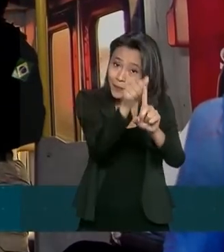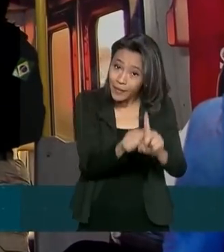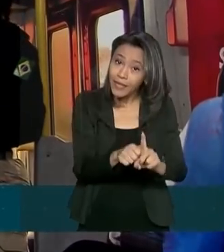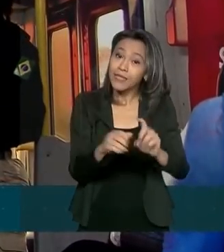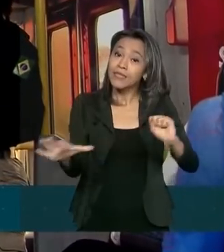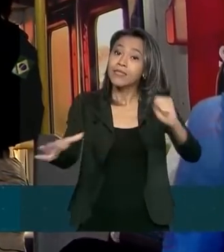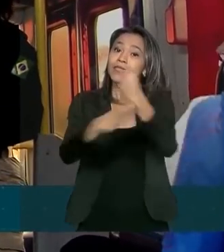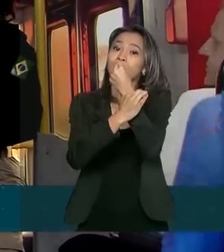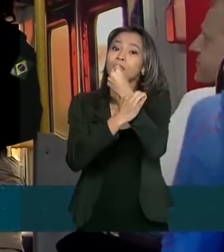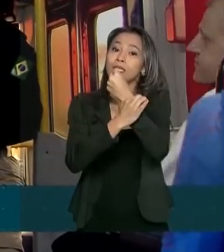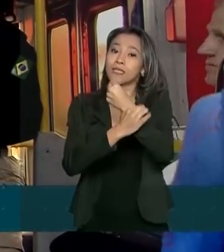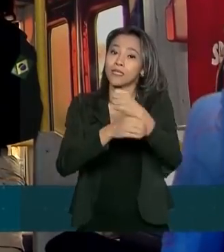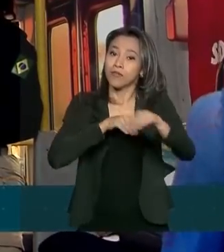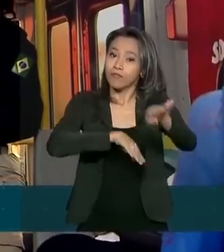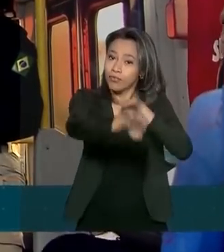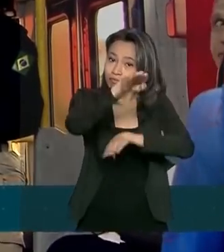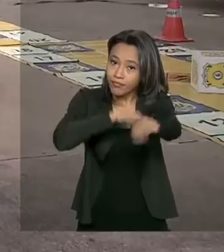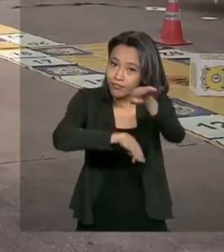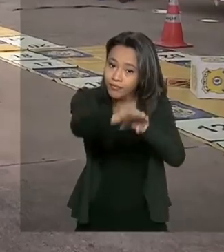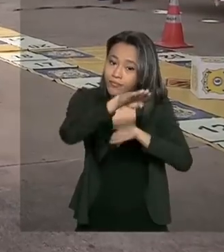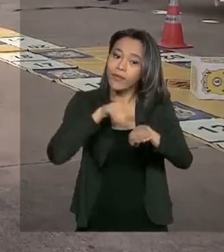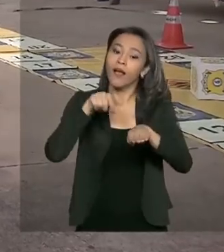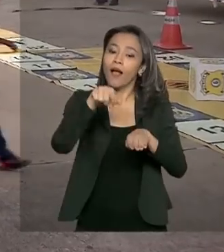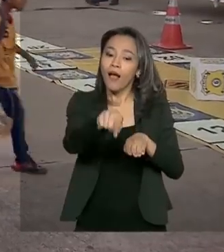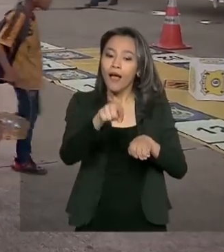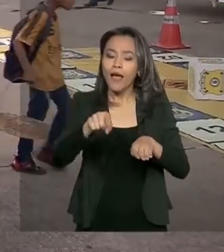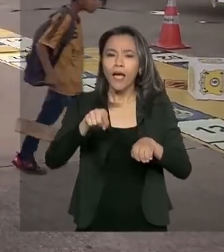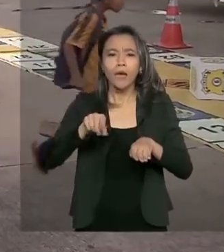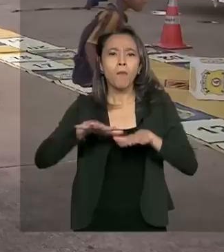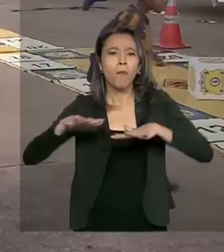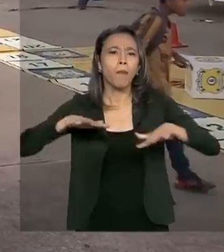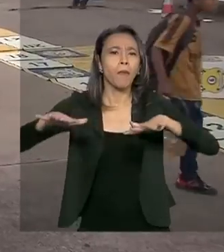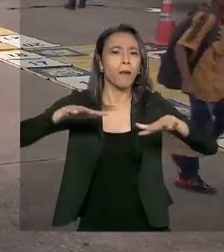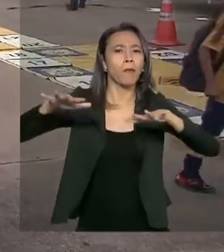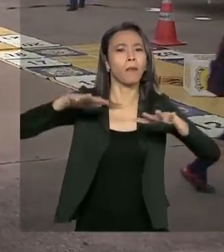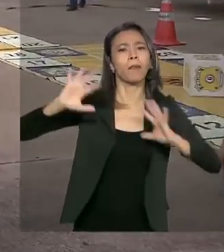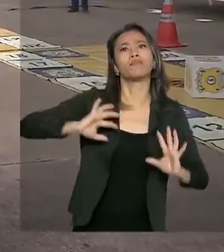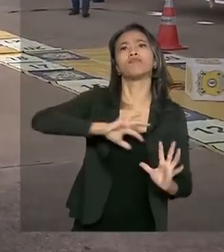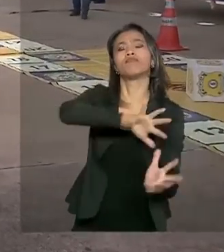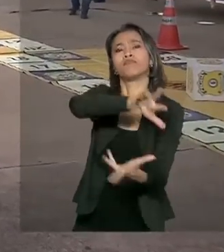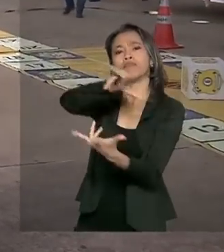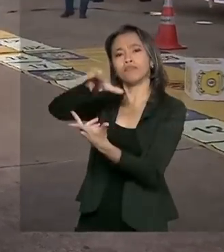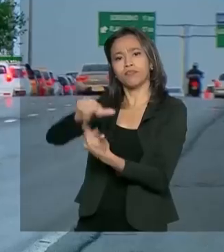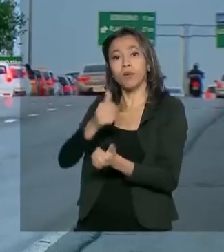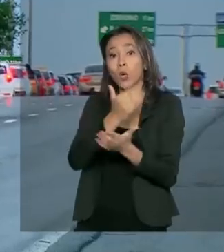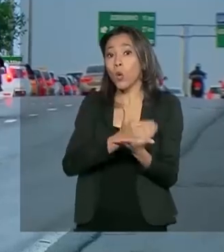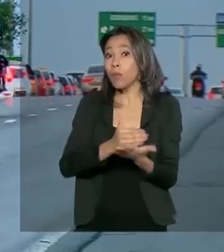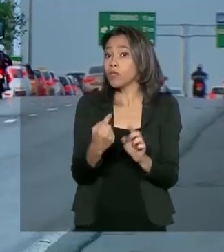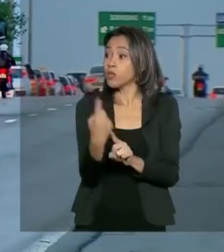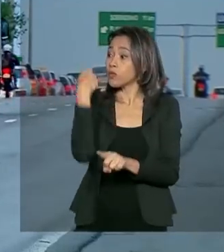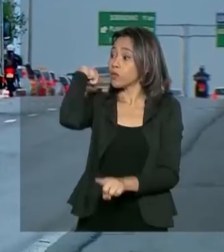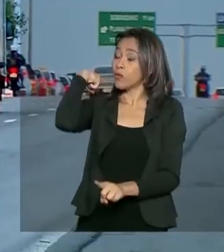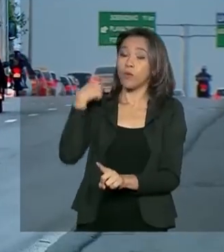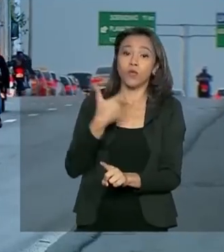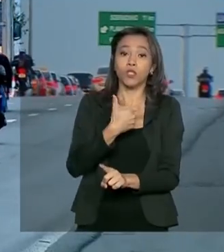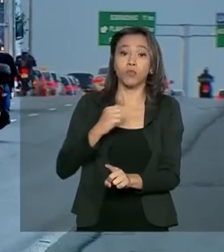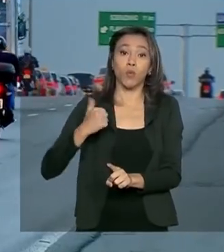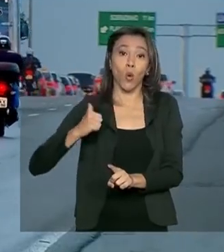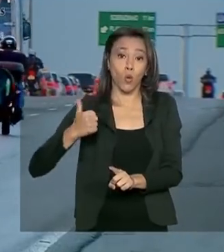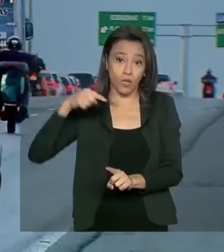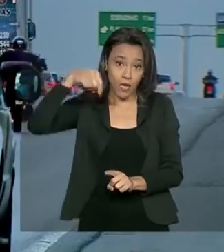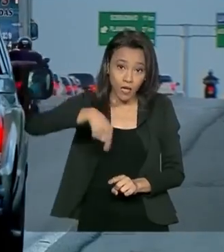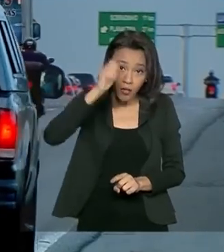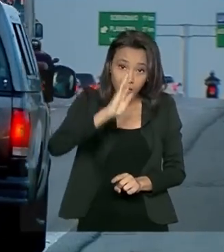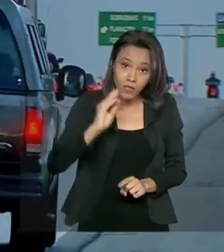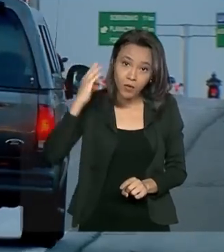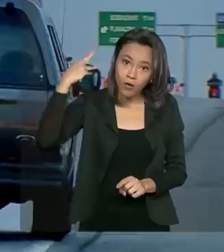segurança no trânsito. Um movimento internacional que começou em 2011. Aqui no Brasil, este é